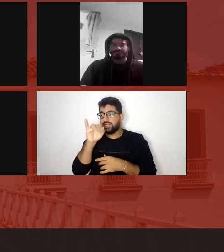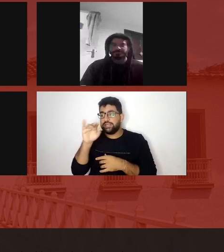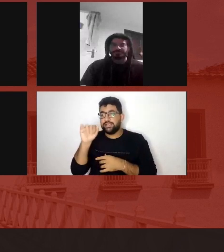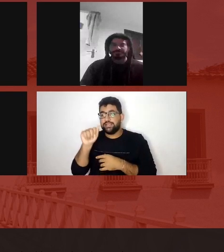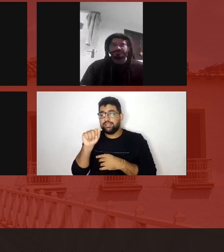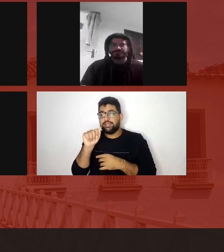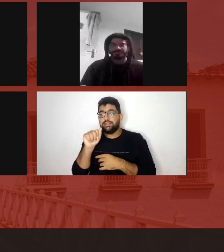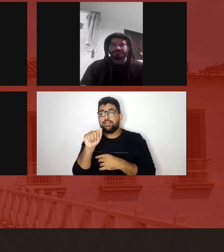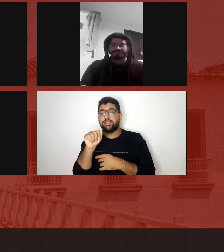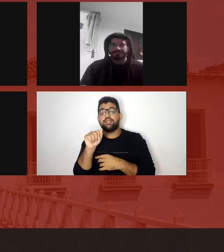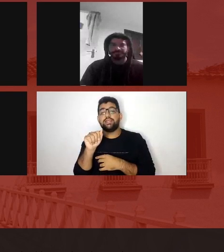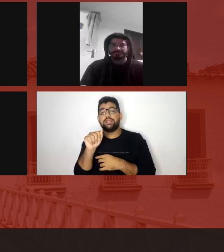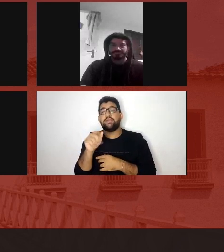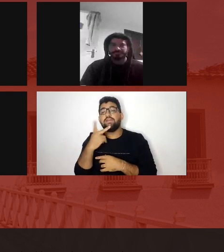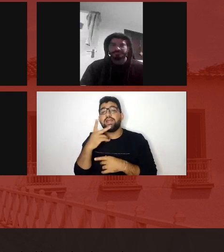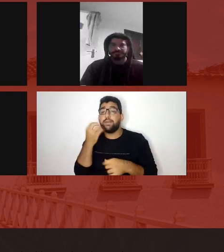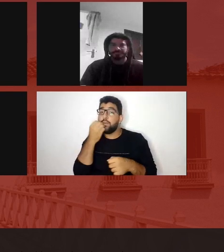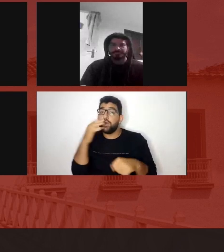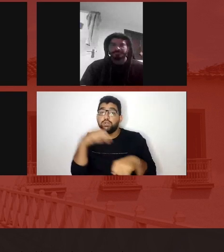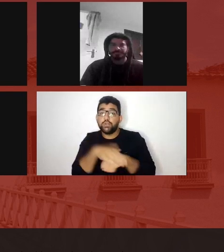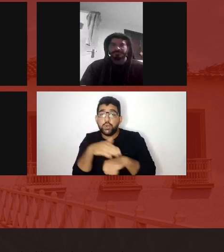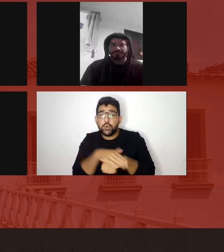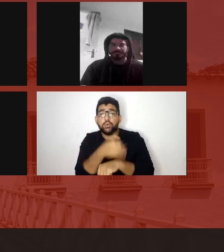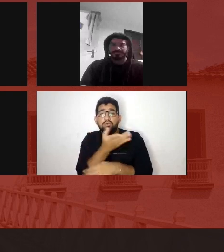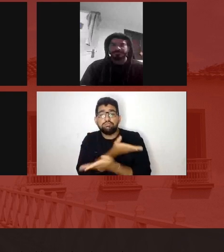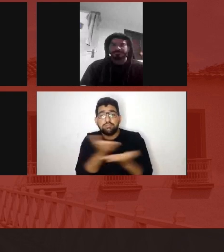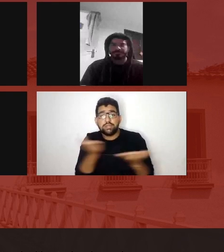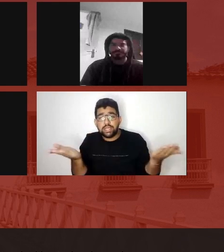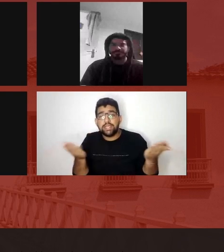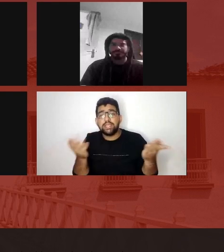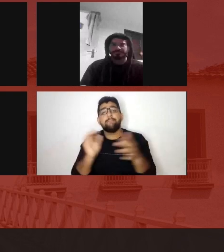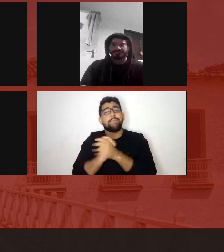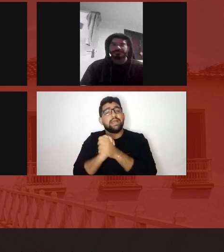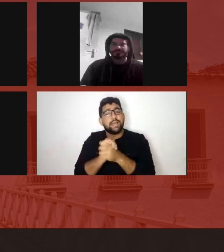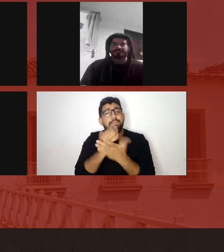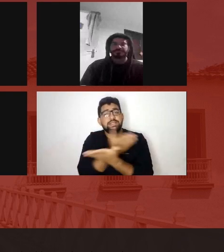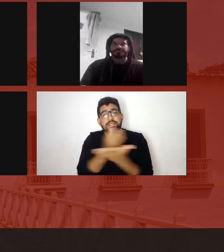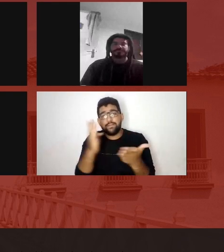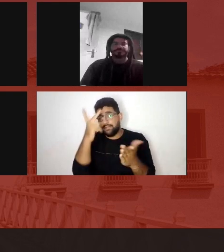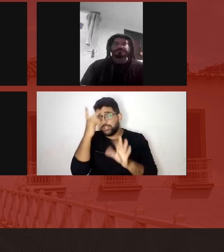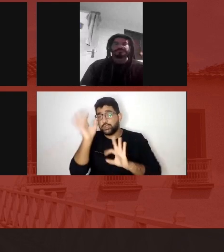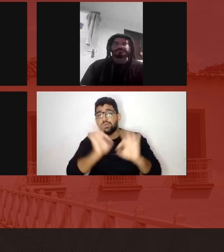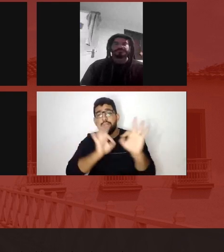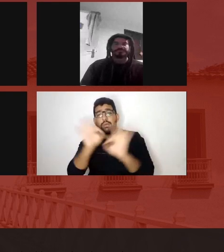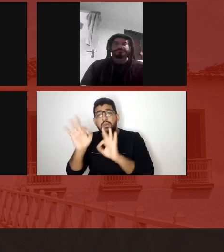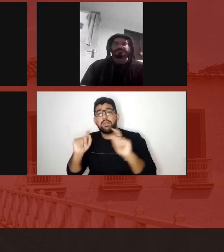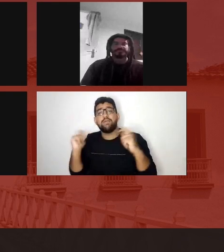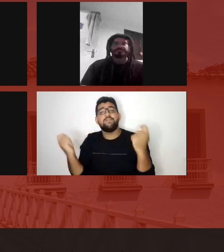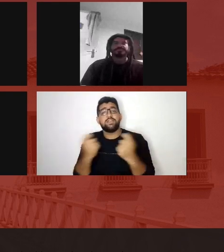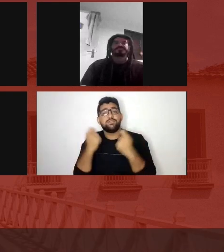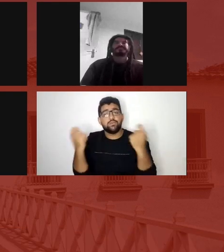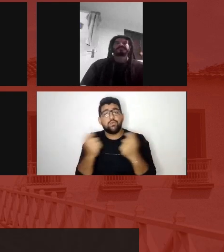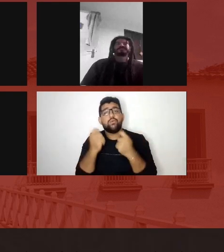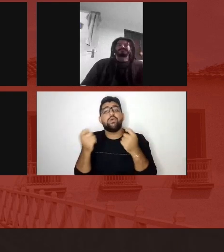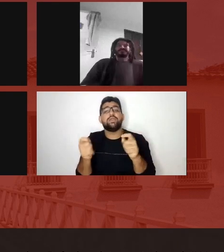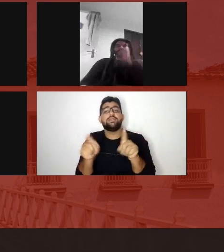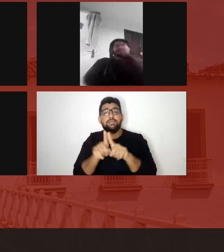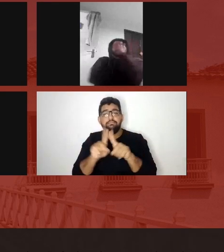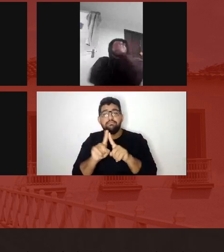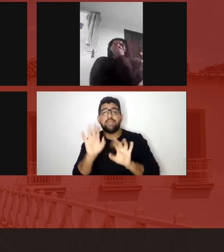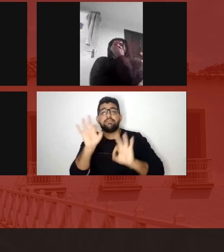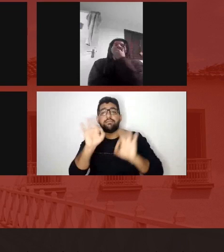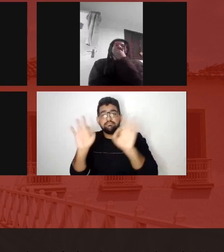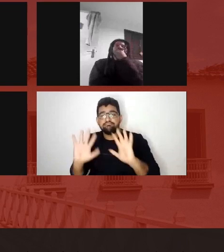naná, que diz, boa noite, pessoal, parabéns a todos, organizadores do Festival e Produtores Culturais da Cidade de Goiás, pessoal da